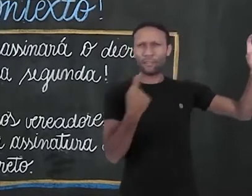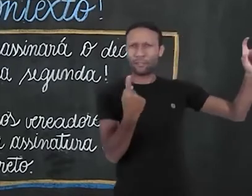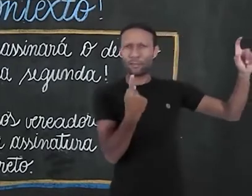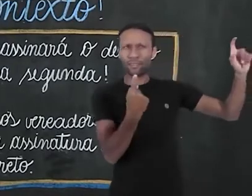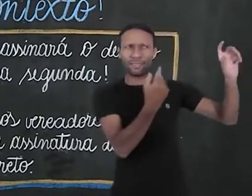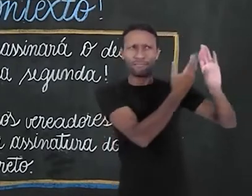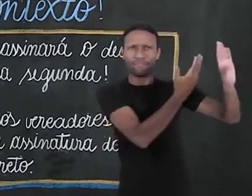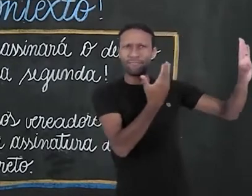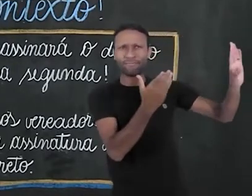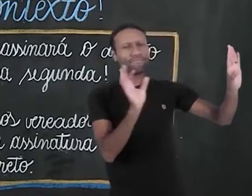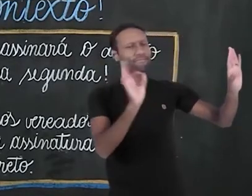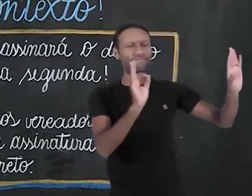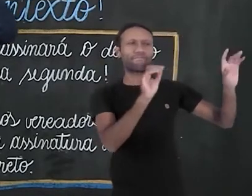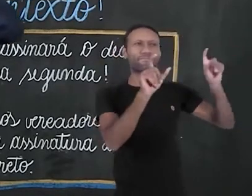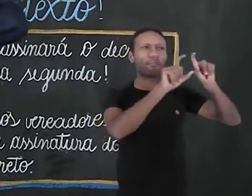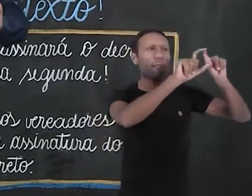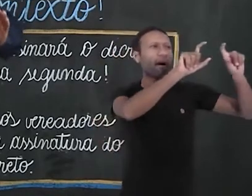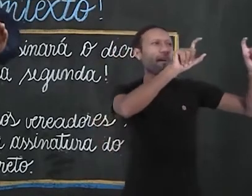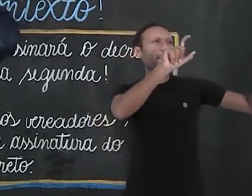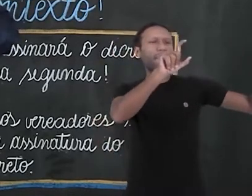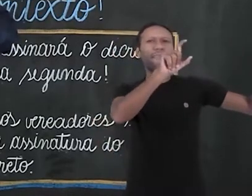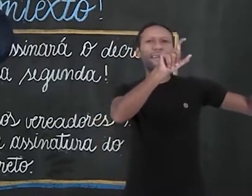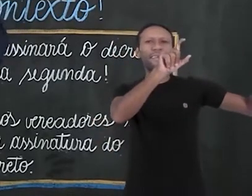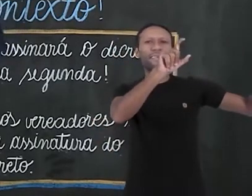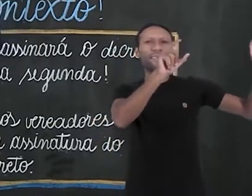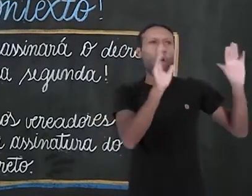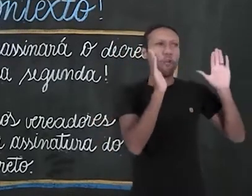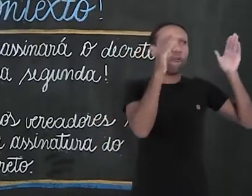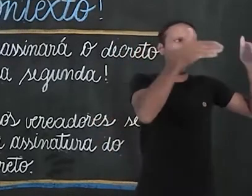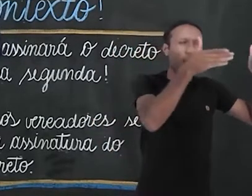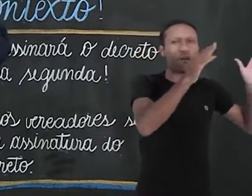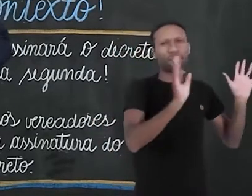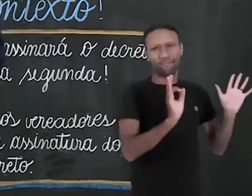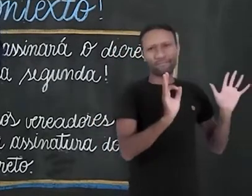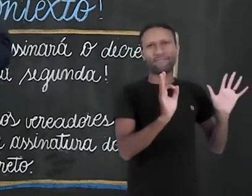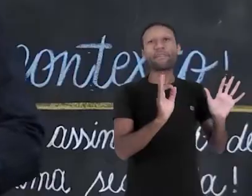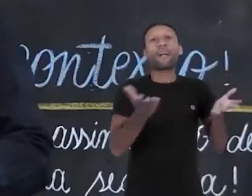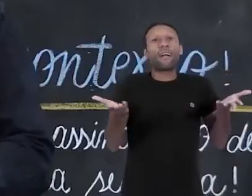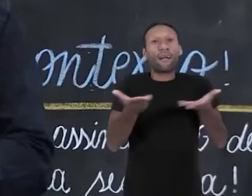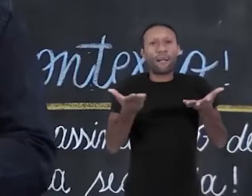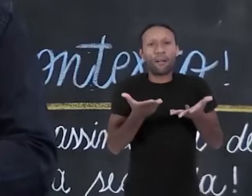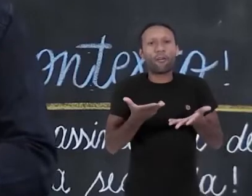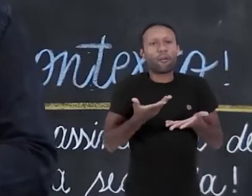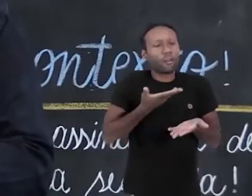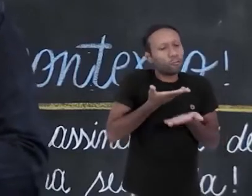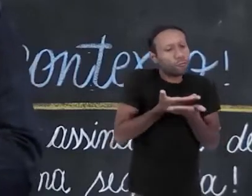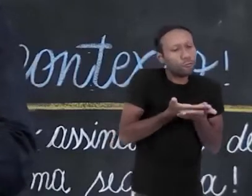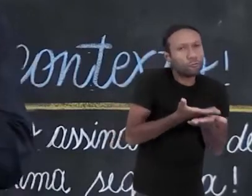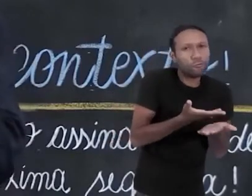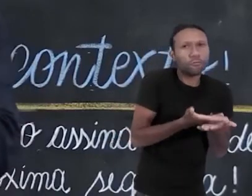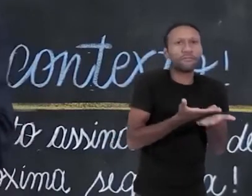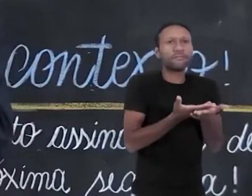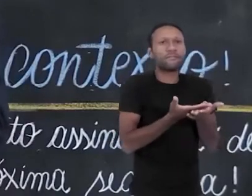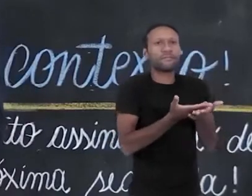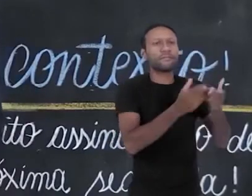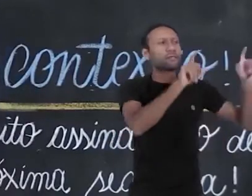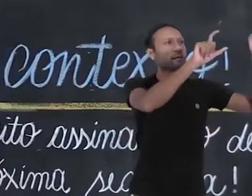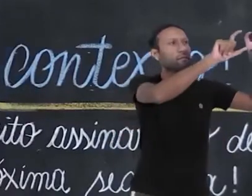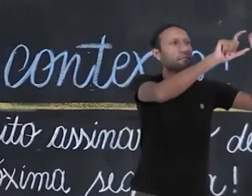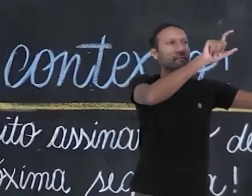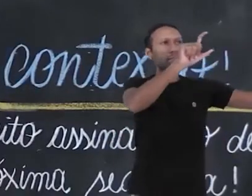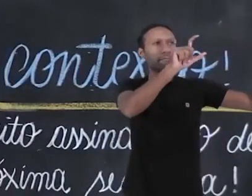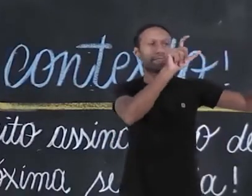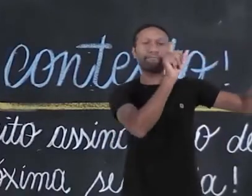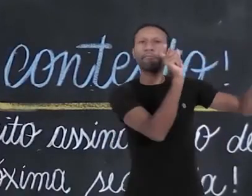separada, de uma classificação específica e fechada, isolada. Agora a gente vai fazer um estudo que predetermina que, para eu saber a função